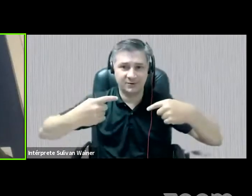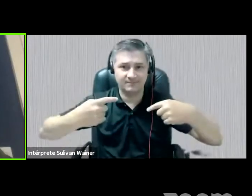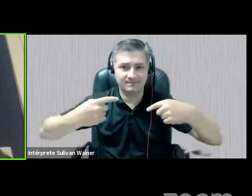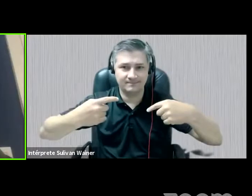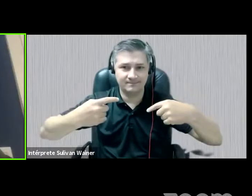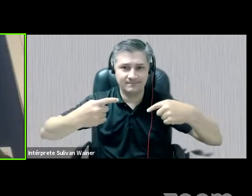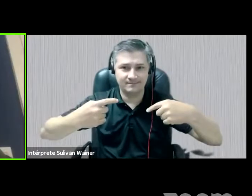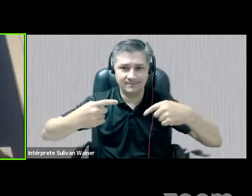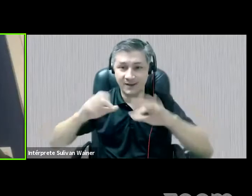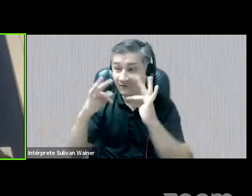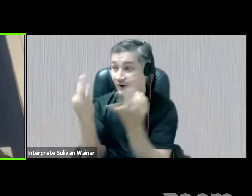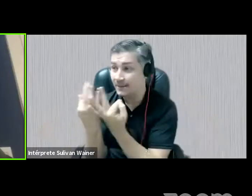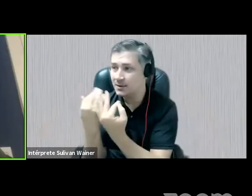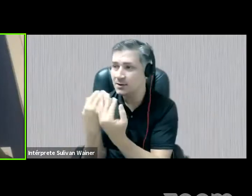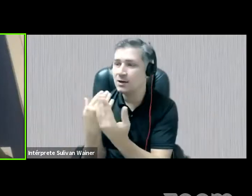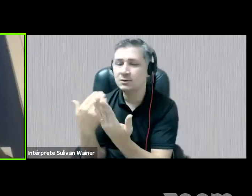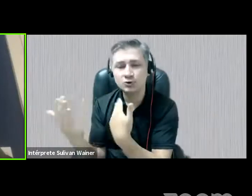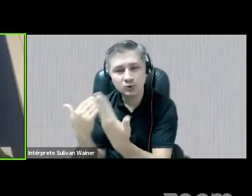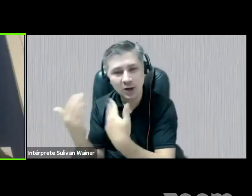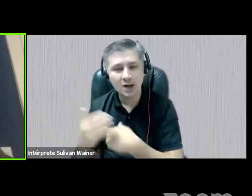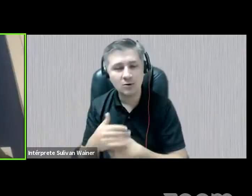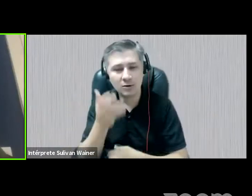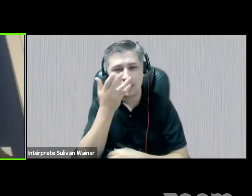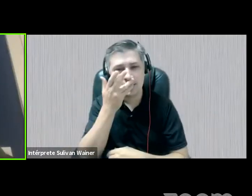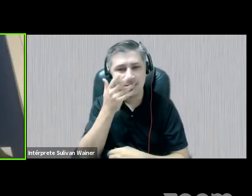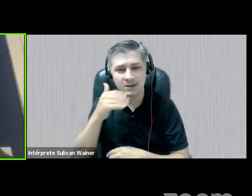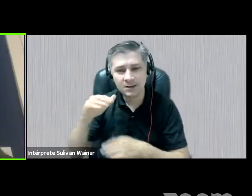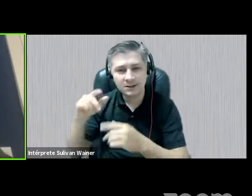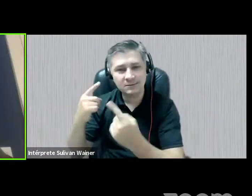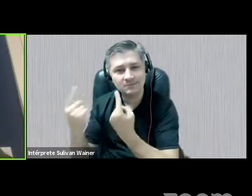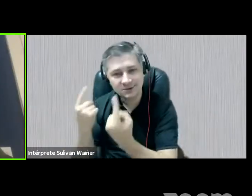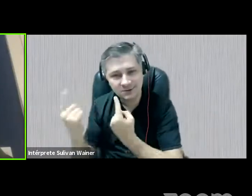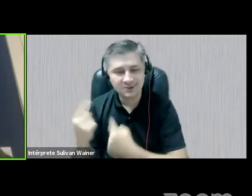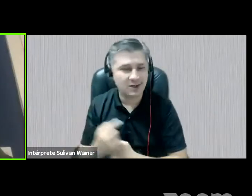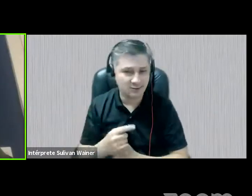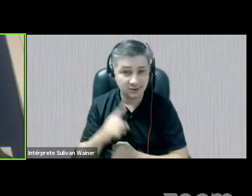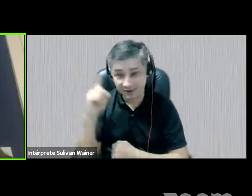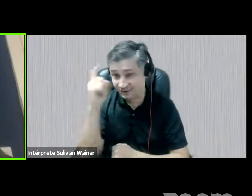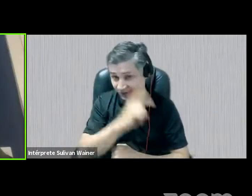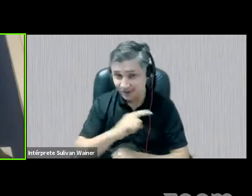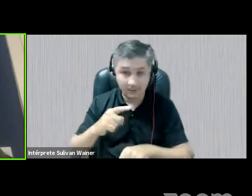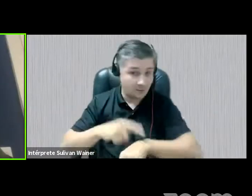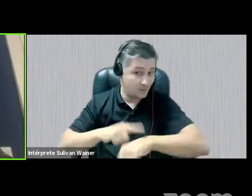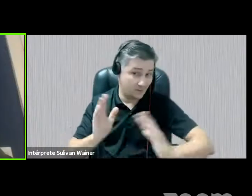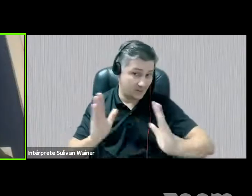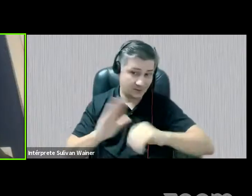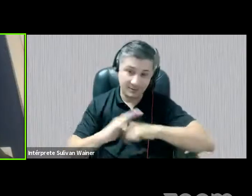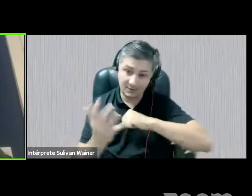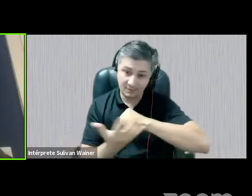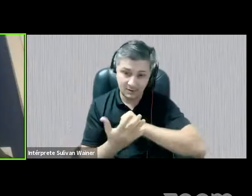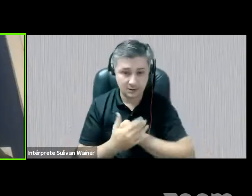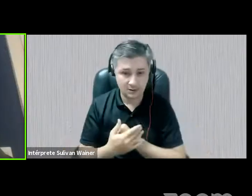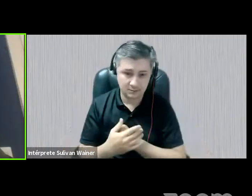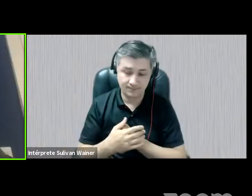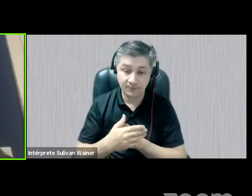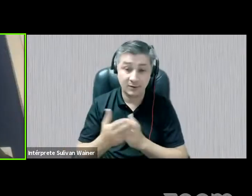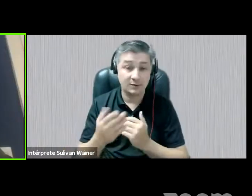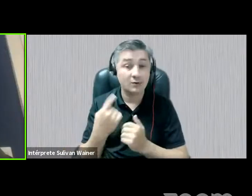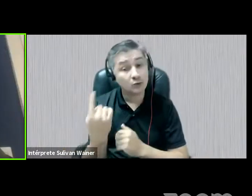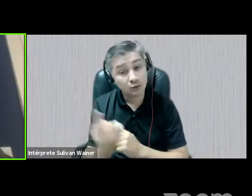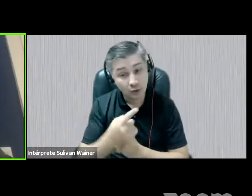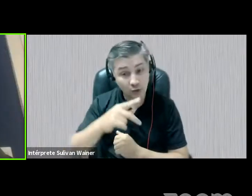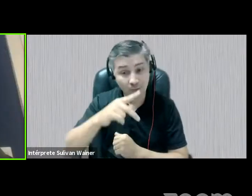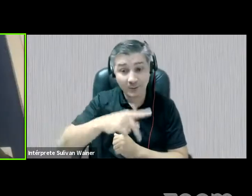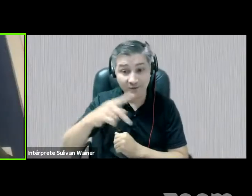famílias e com as crianças, né, então antes de tudo é importante dizer que nós como professoras, né,